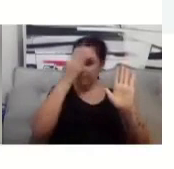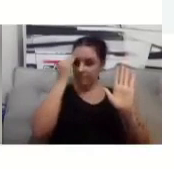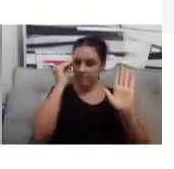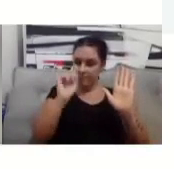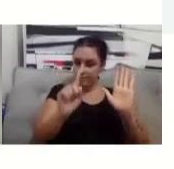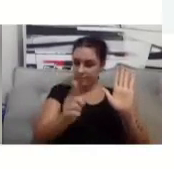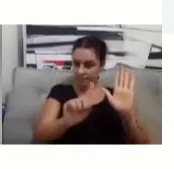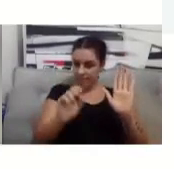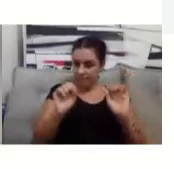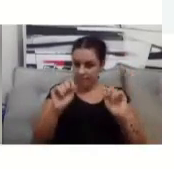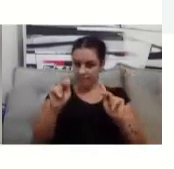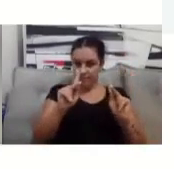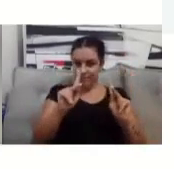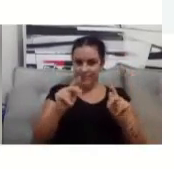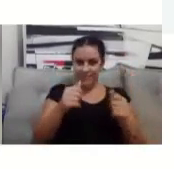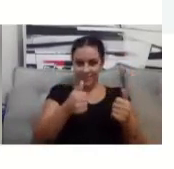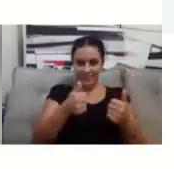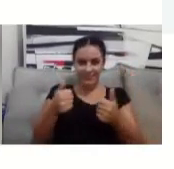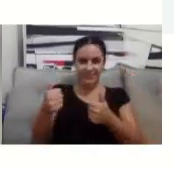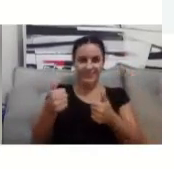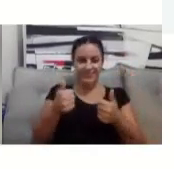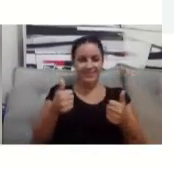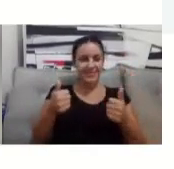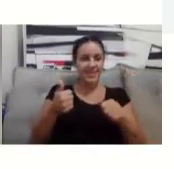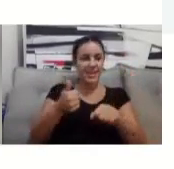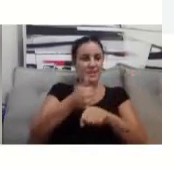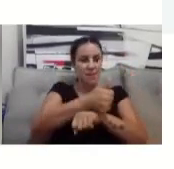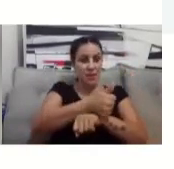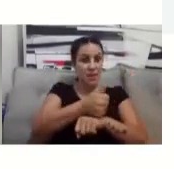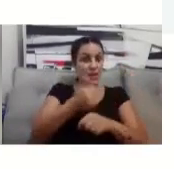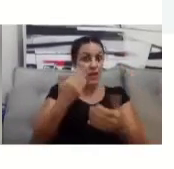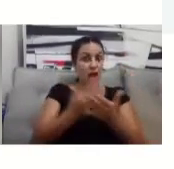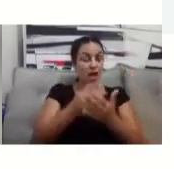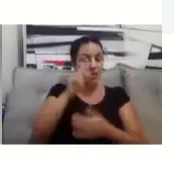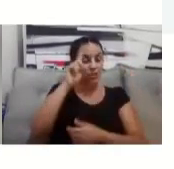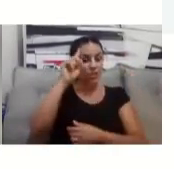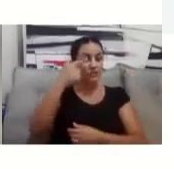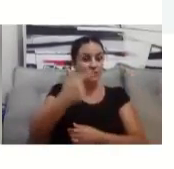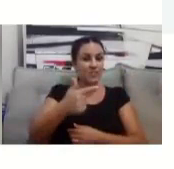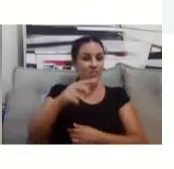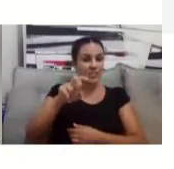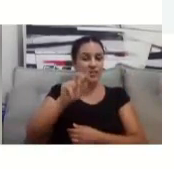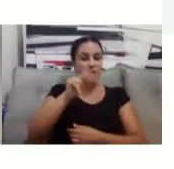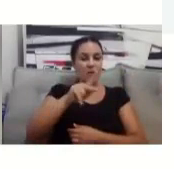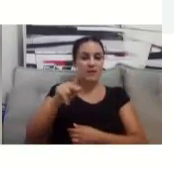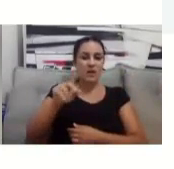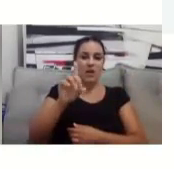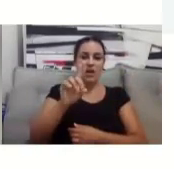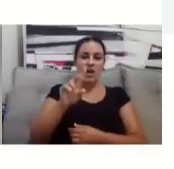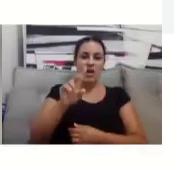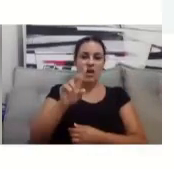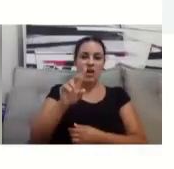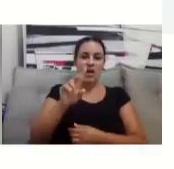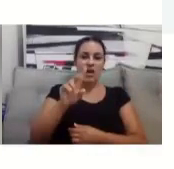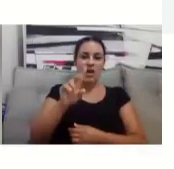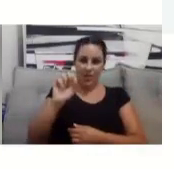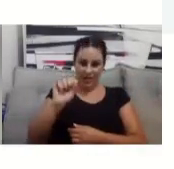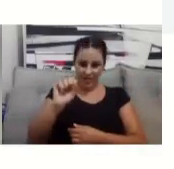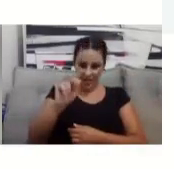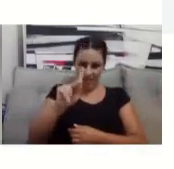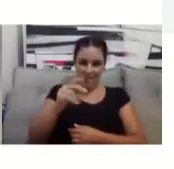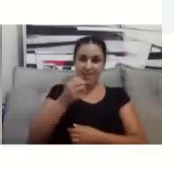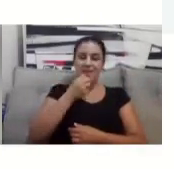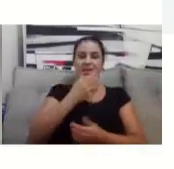É isso, pessoal. Primeiro período, aula dia 25, com a professora Dulce, tá bom? Sejam bem